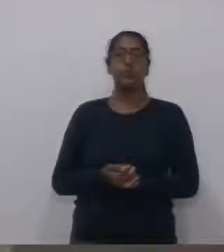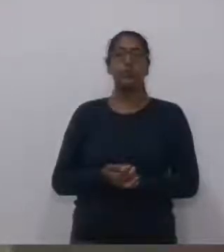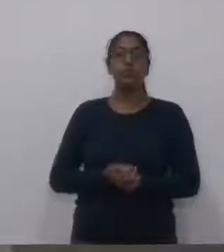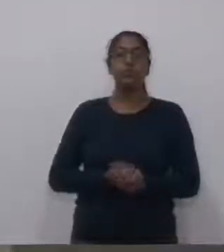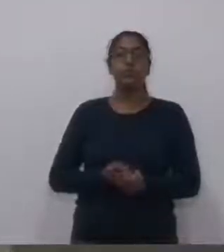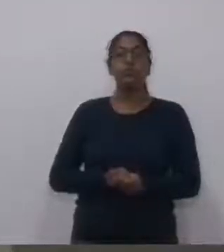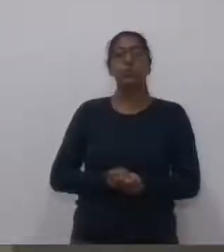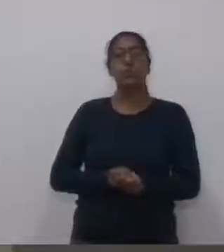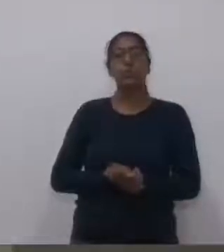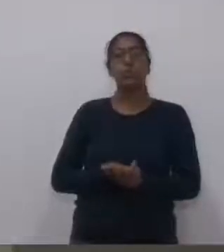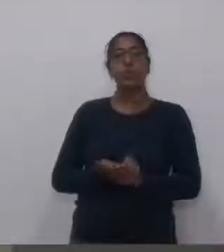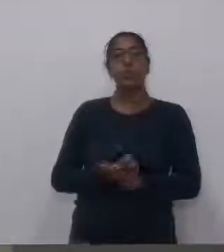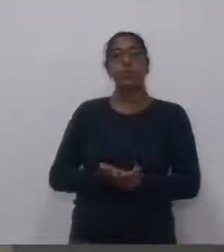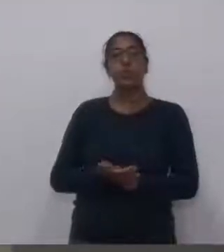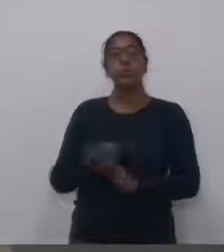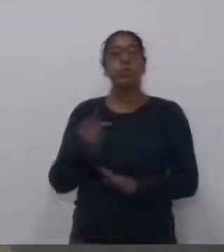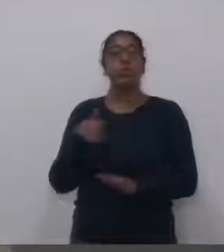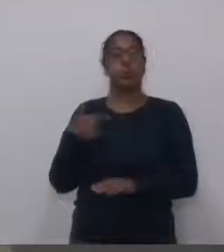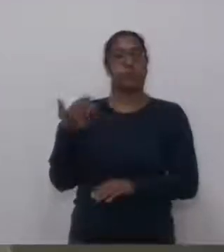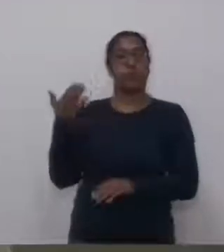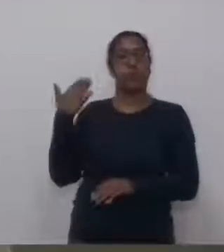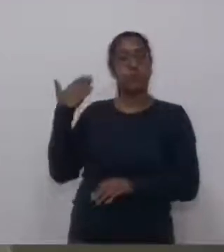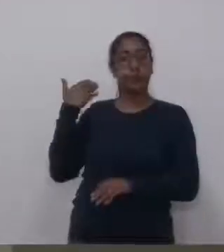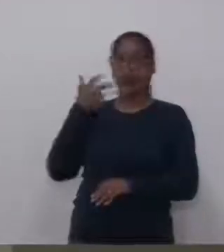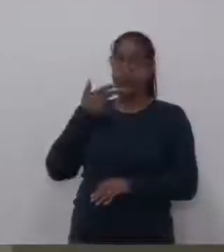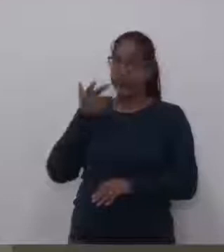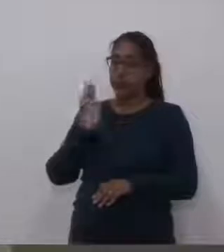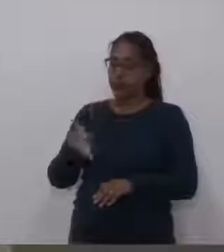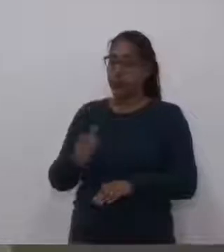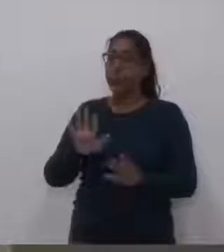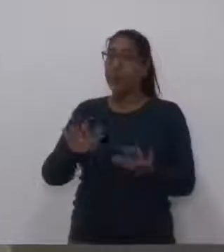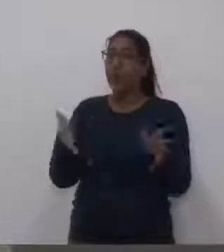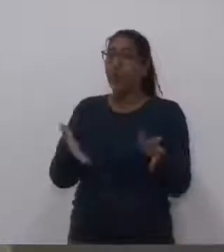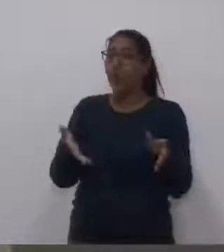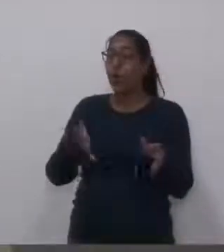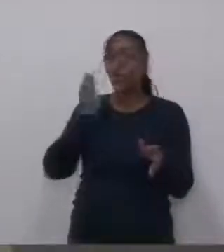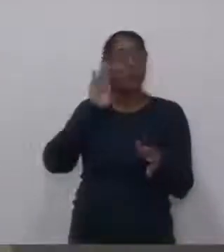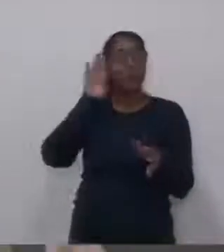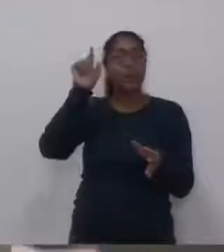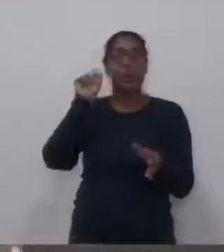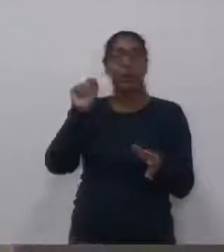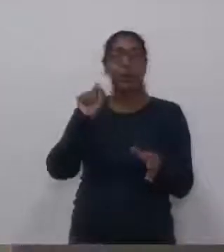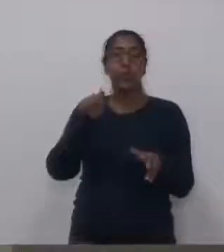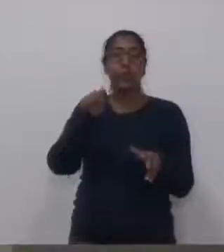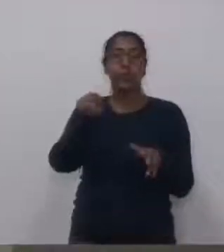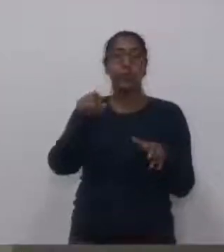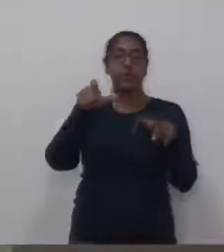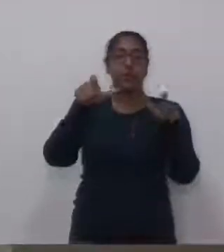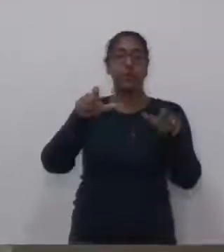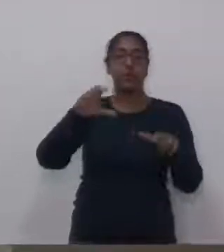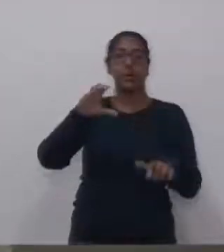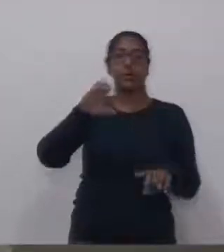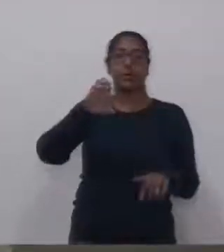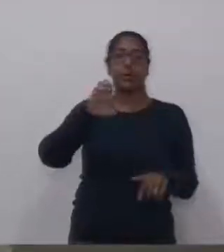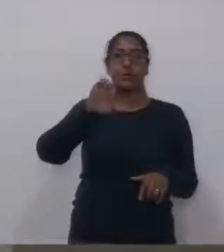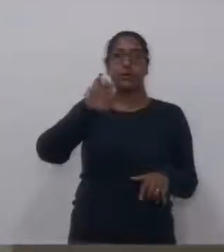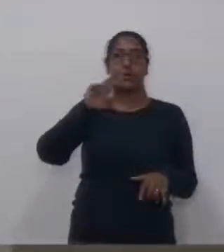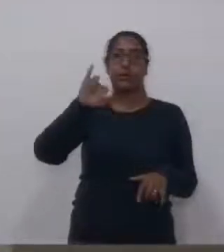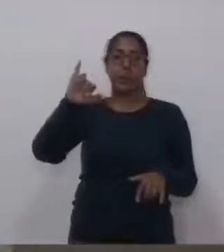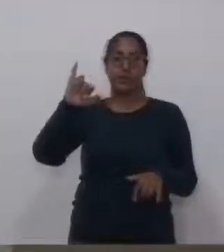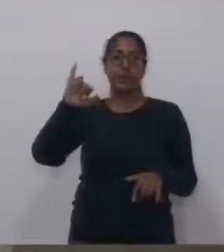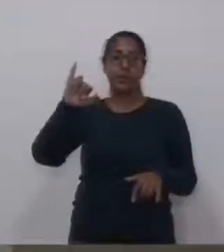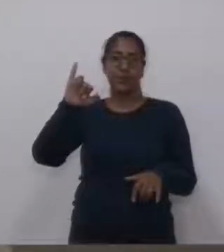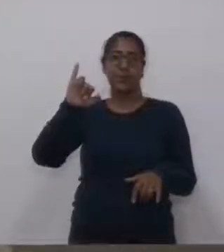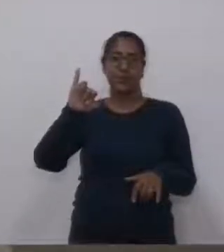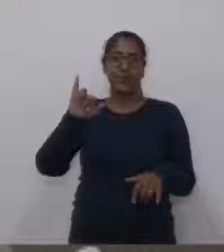Já falei aqui, mas quero agora falar em especial do trabalho realizado pelo SEIV, que é, nem precisa, fica